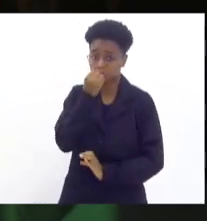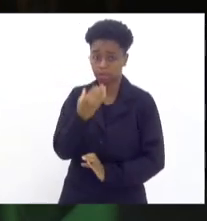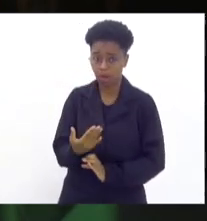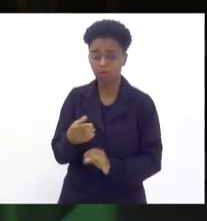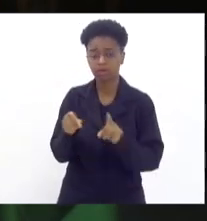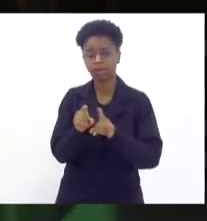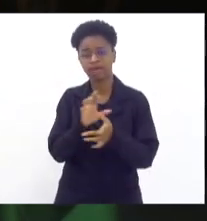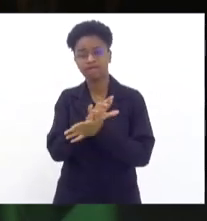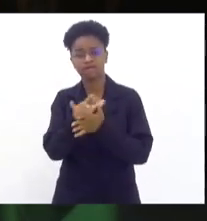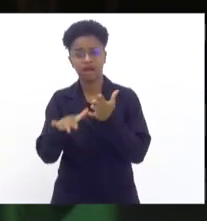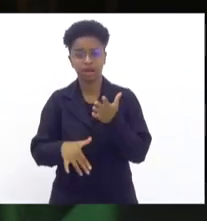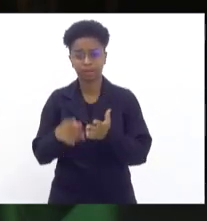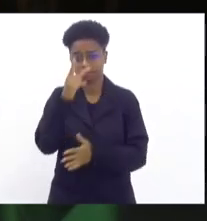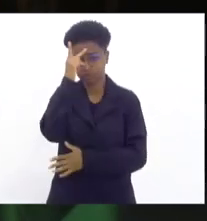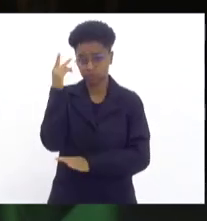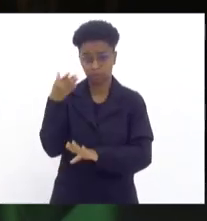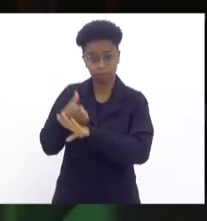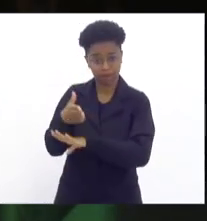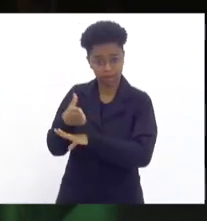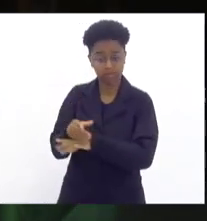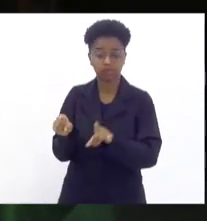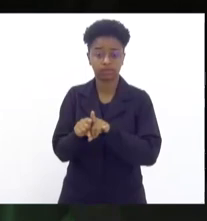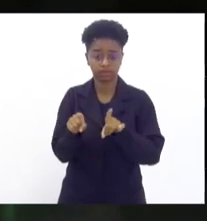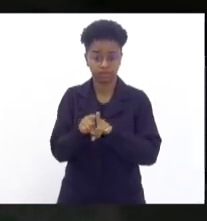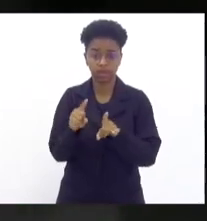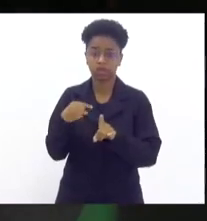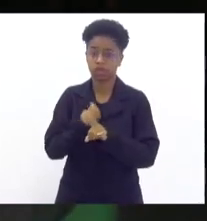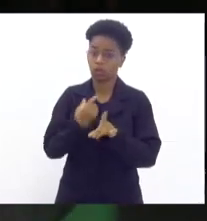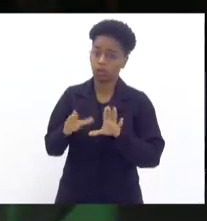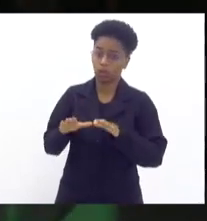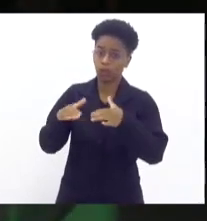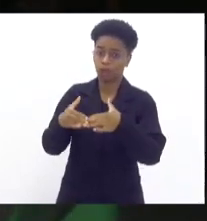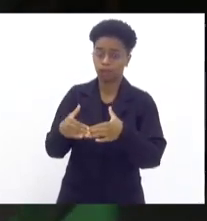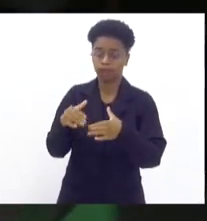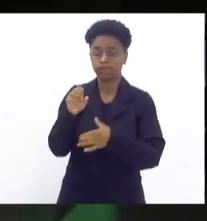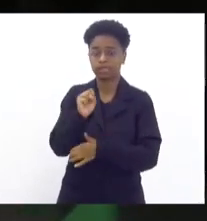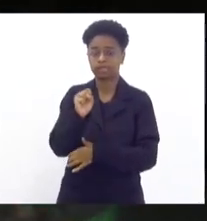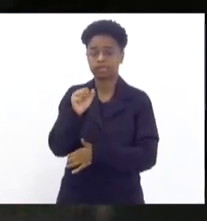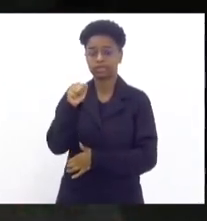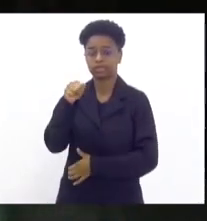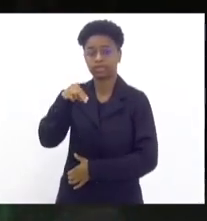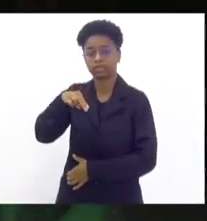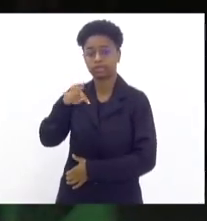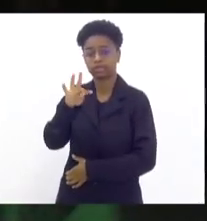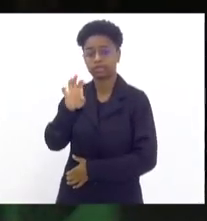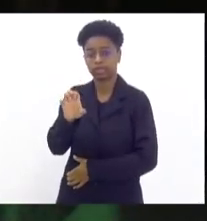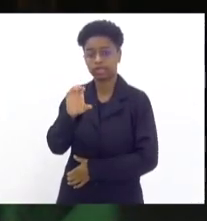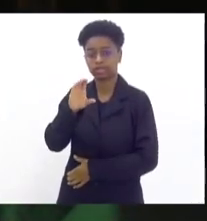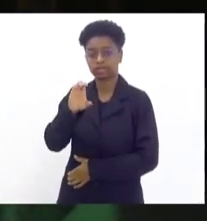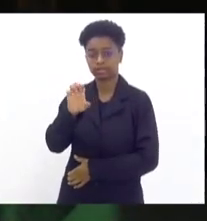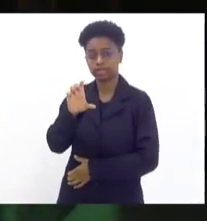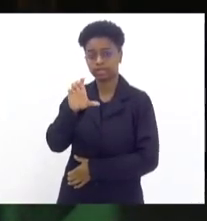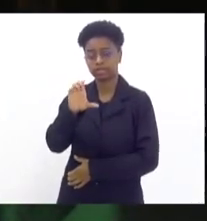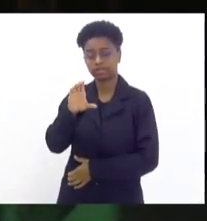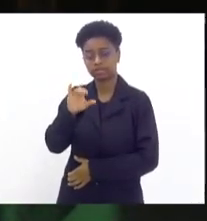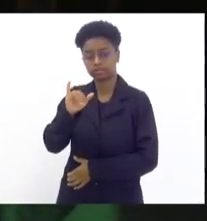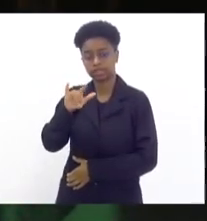várias pessoas que participam, inclusive, da nossa comunidade de Santa Cecília, onde eu faço parte,